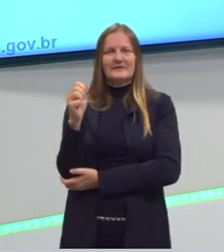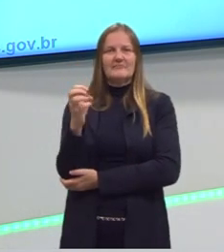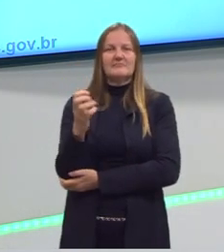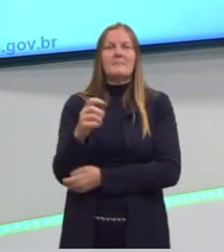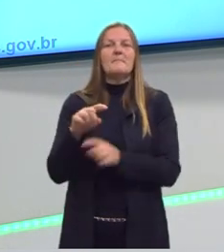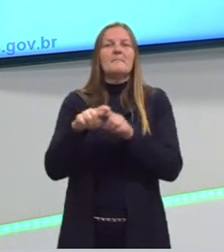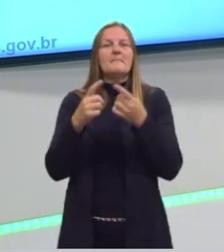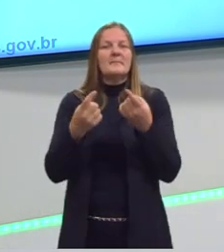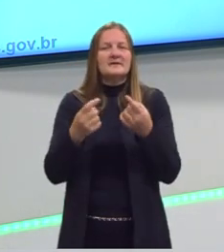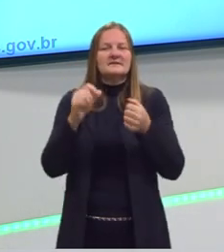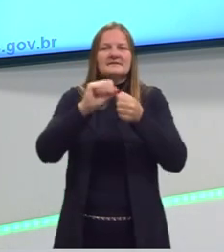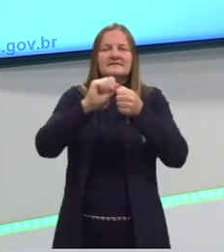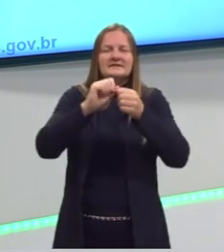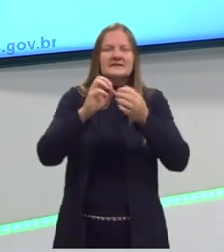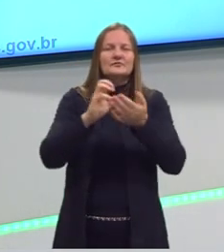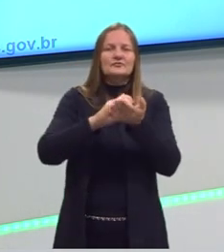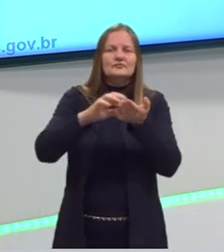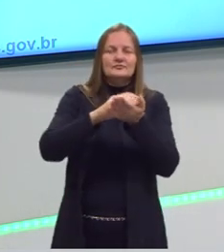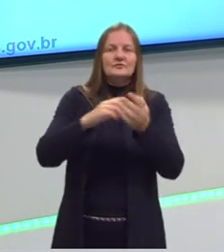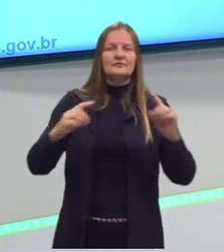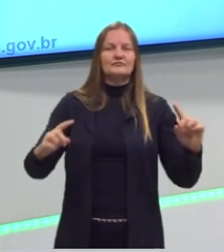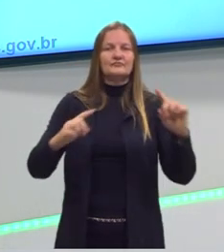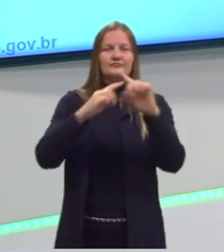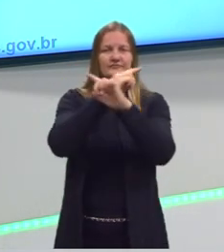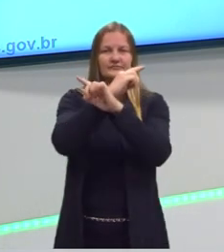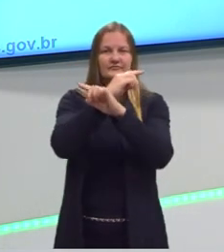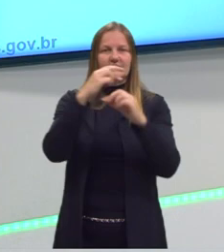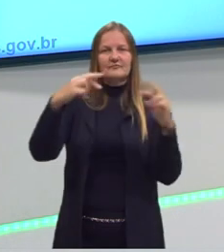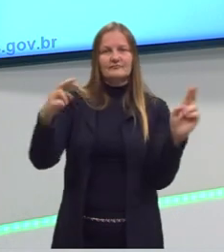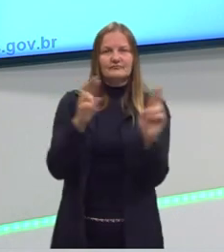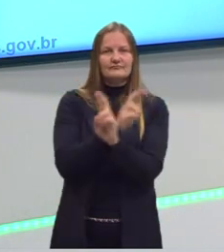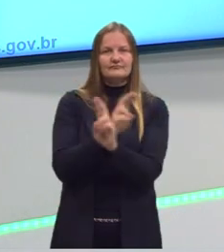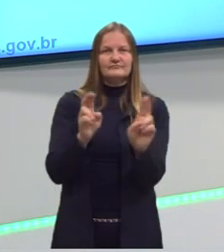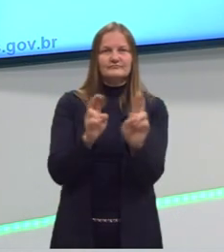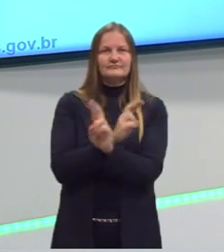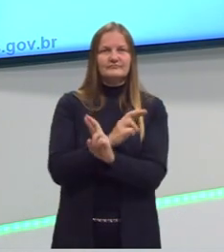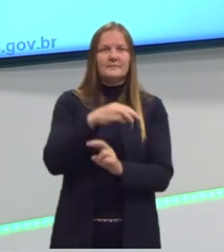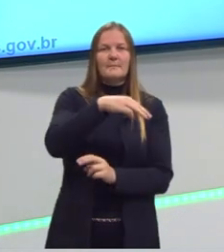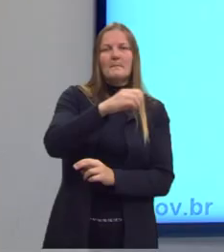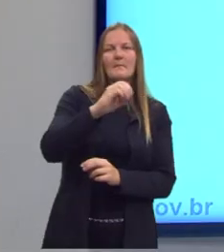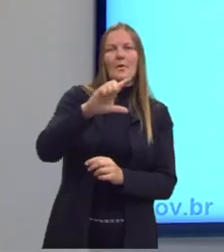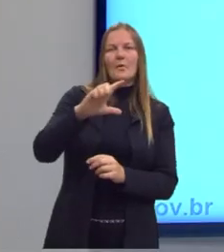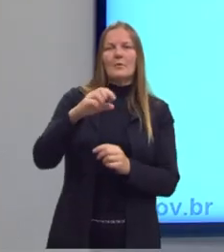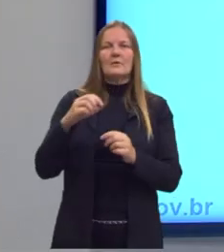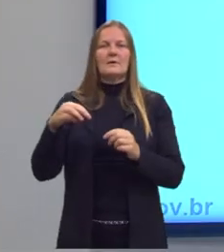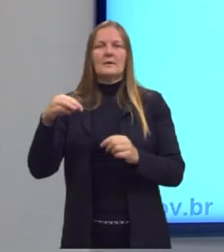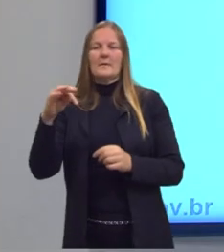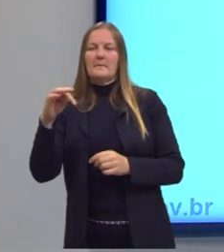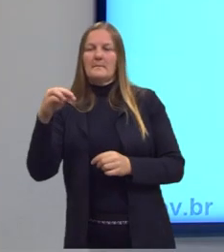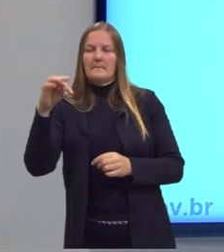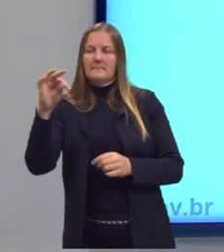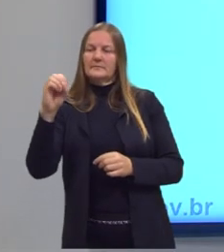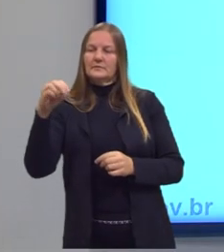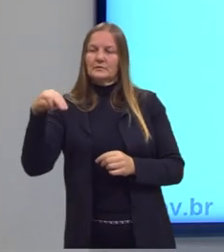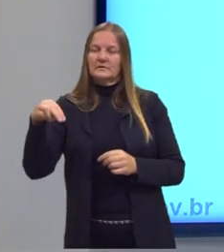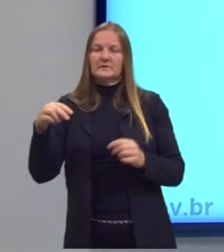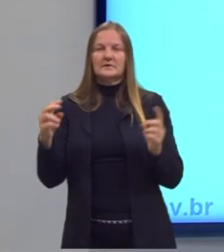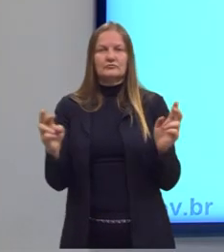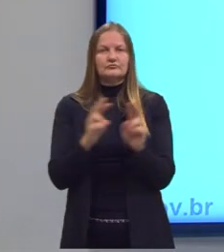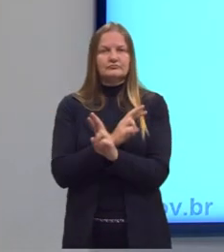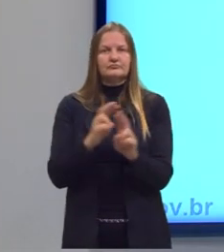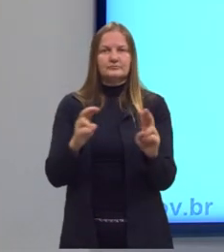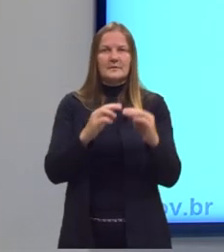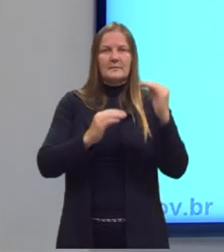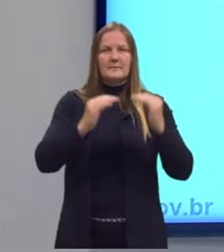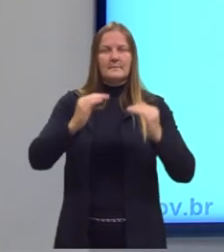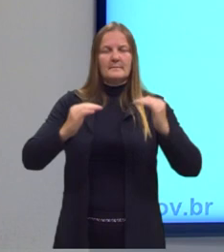mas fazendo a regra de 3, essa relação, mol para mol, tonelada para tonelada, eu vou